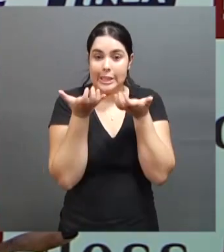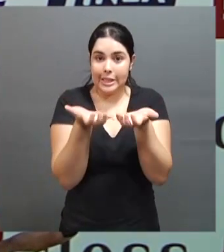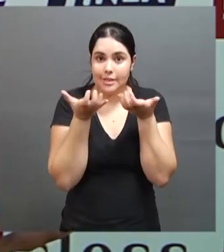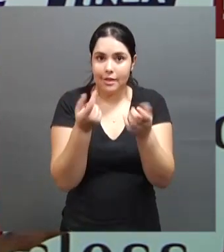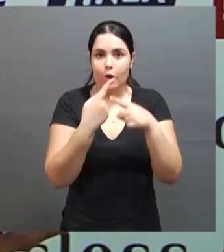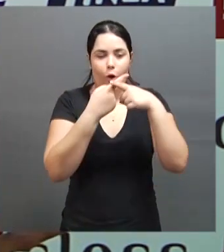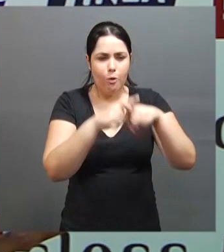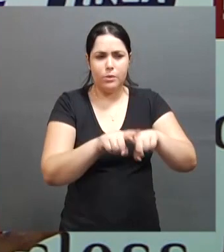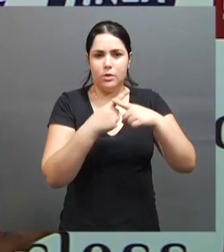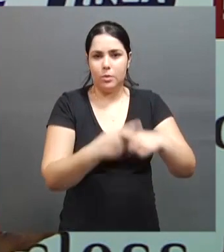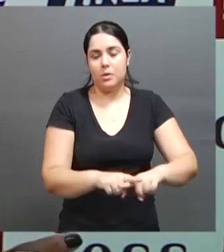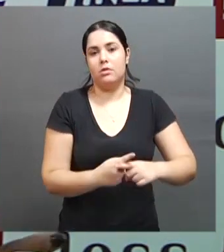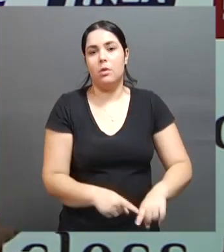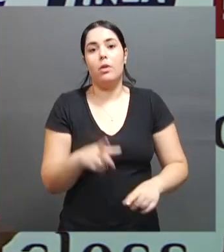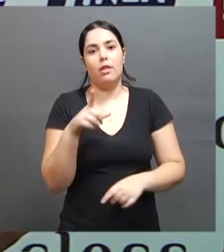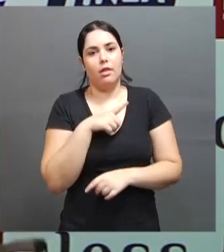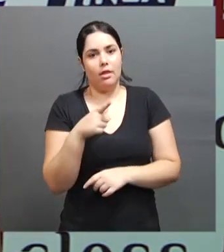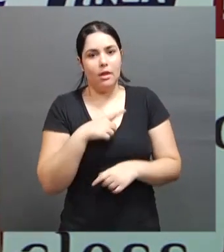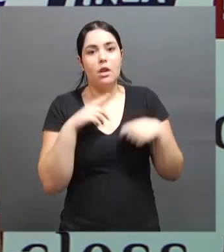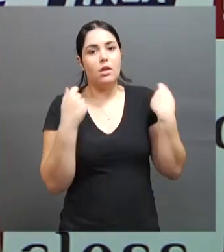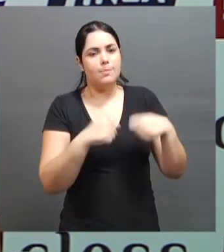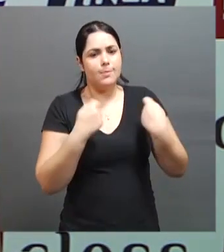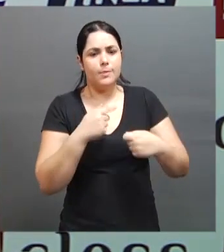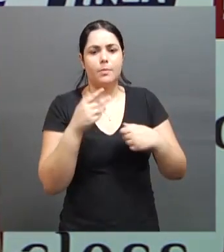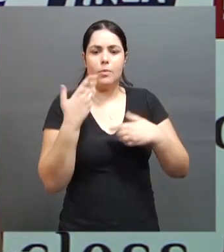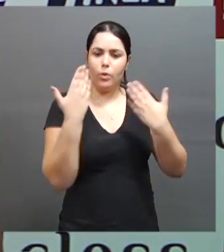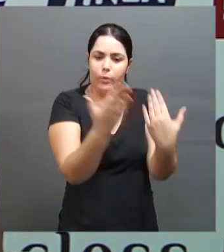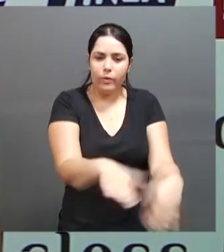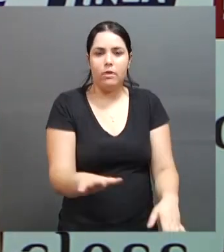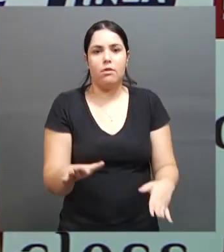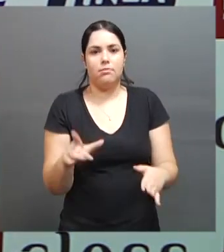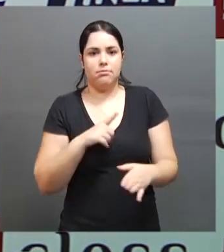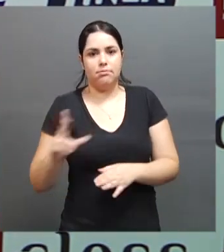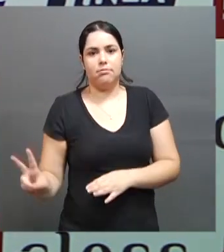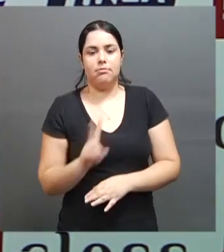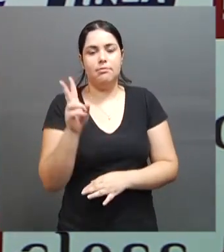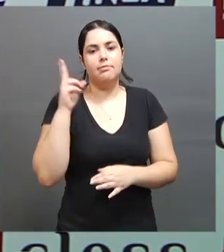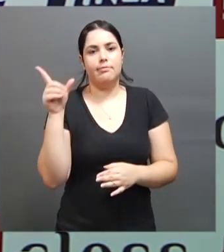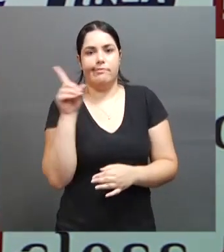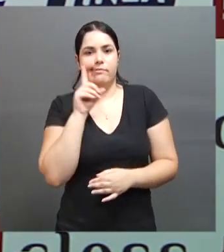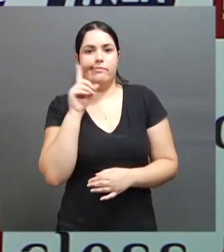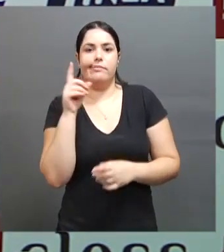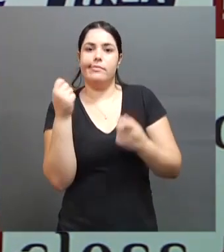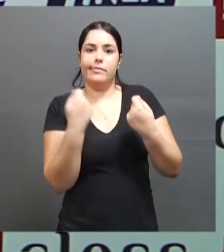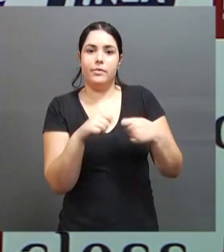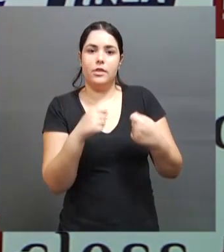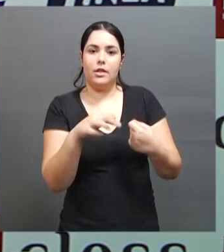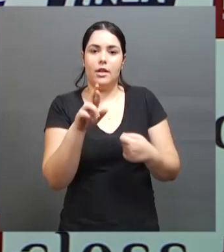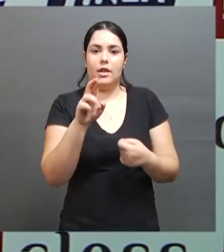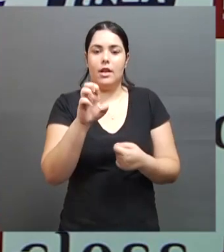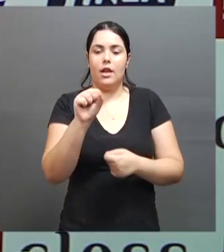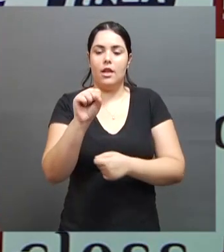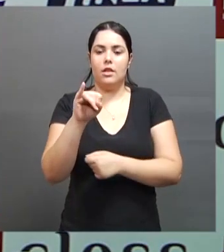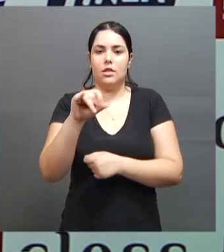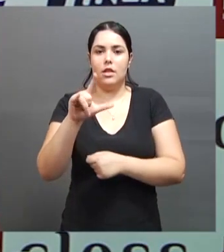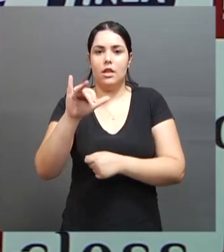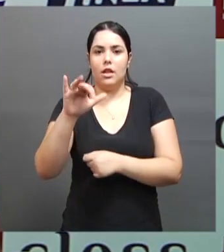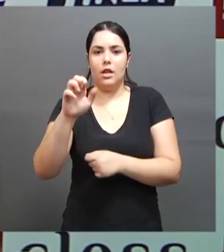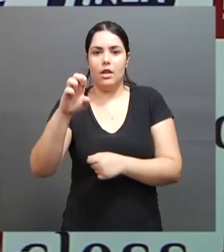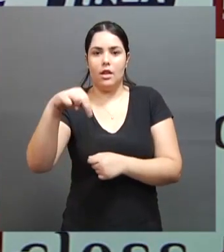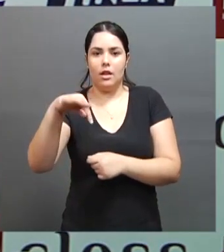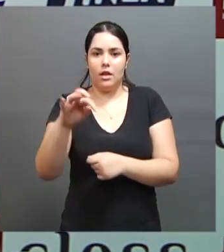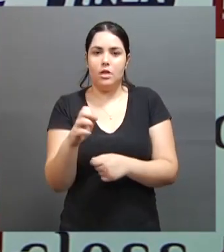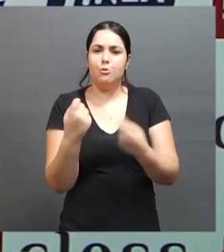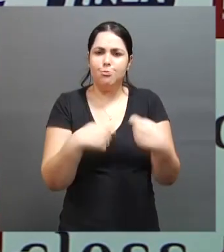competitividade o tempo inteiro, que nós temos que estar provando o nosso valor a cada dia, a gente precisa ser muito resiliente, precisa saber